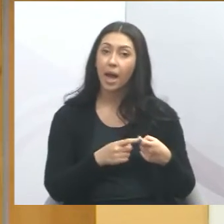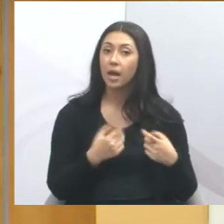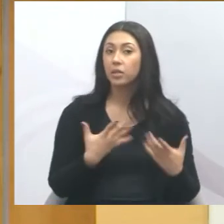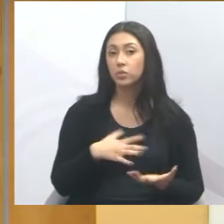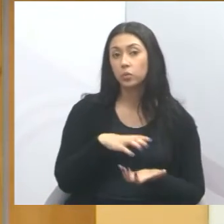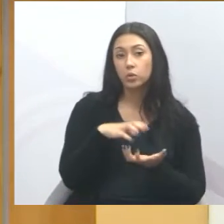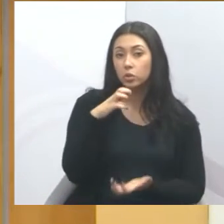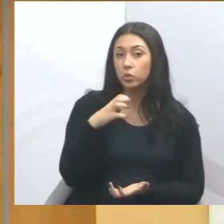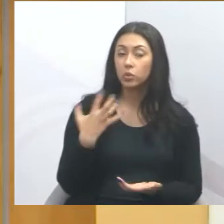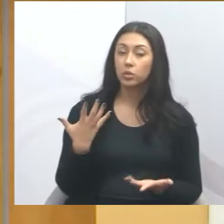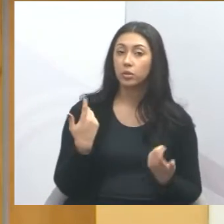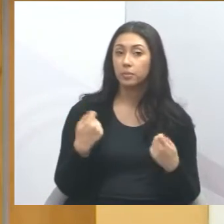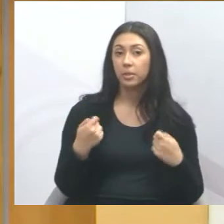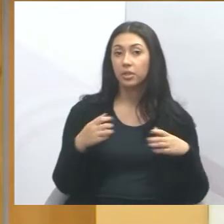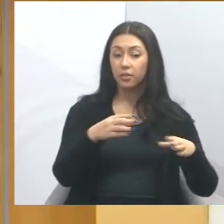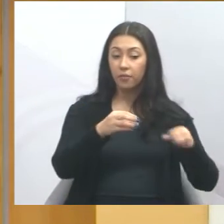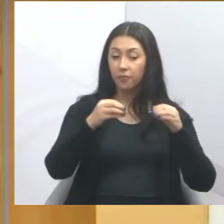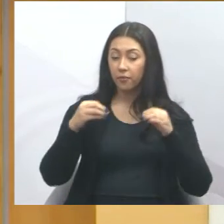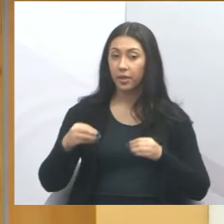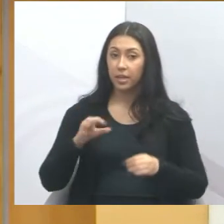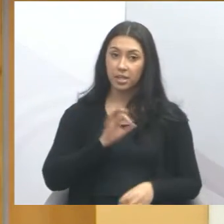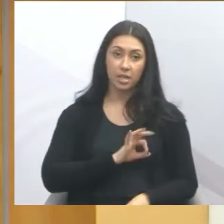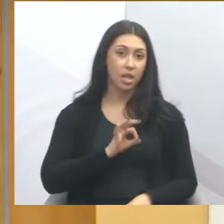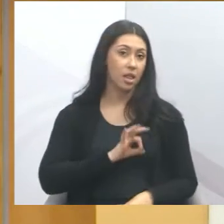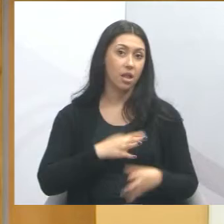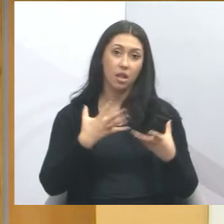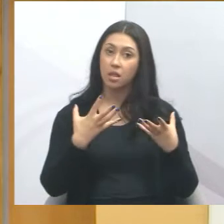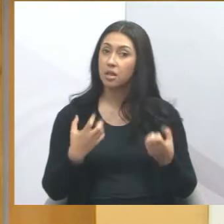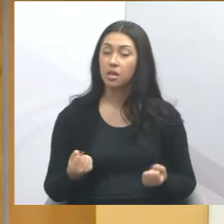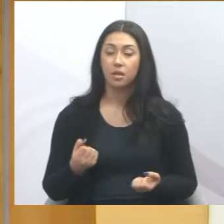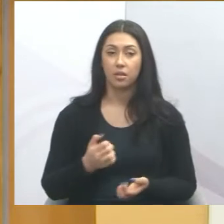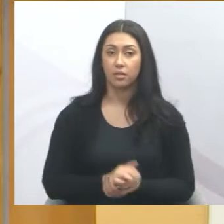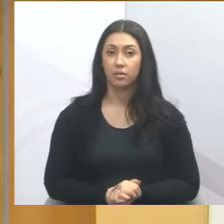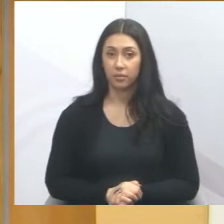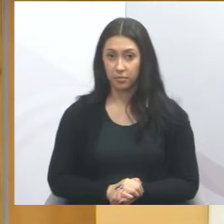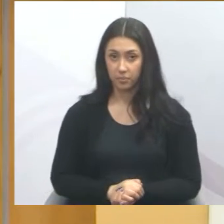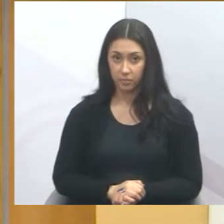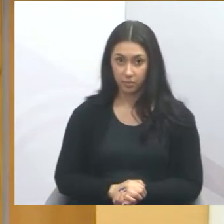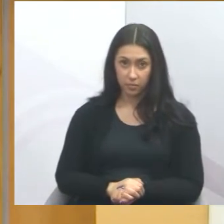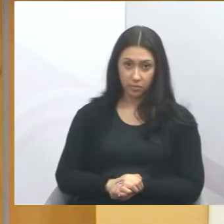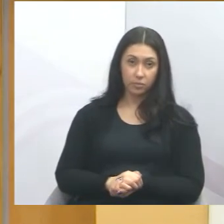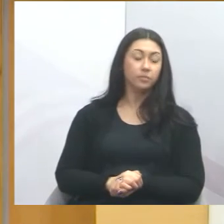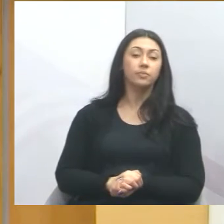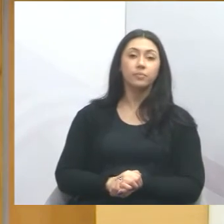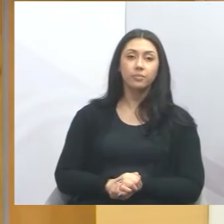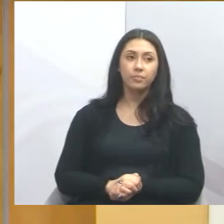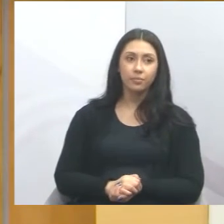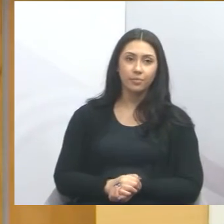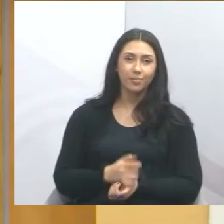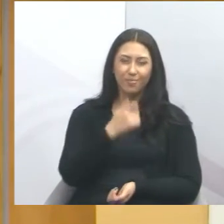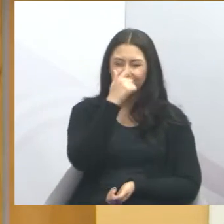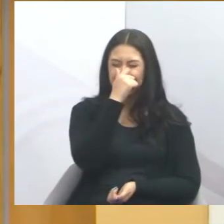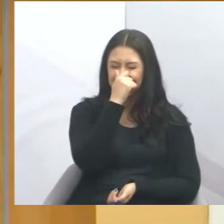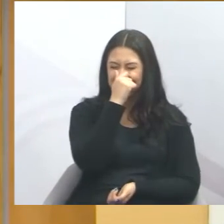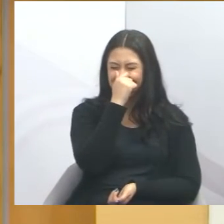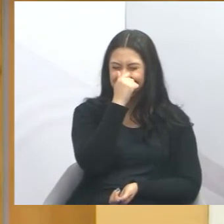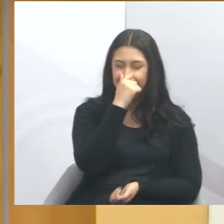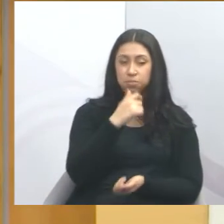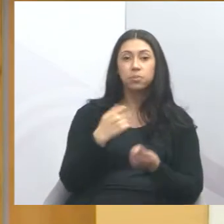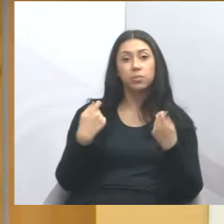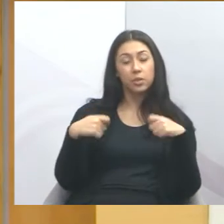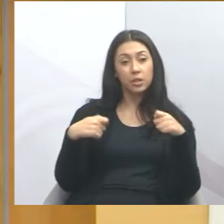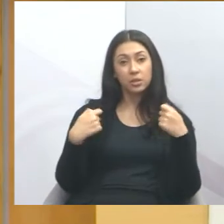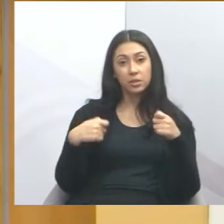é o idoso que tem que vir à cidade para receber a sua aposentadoria, a sua pensão, está lotado. E é